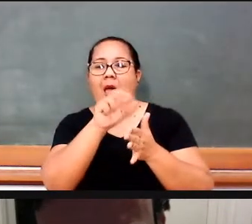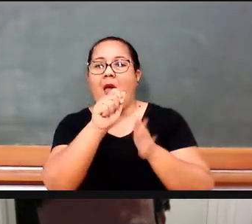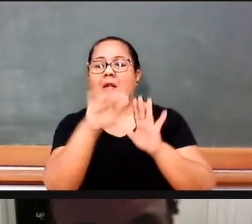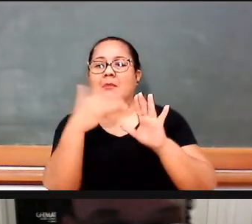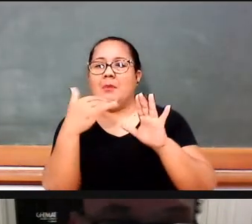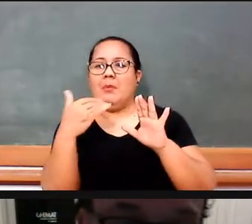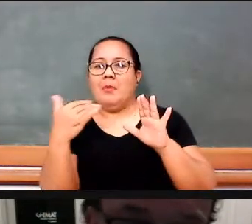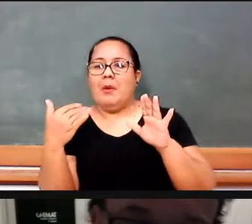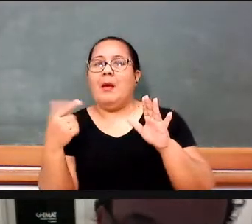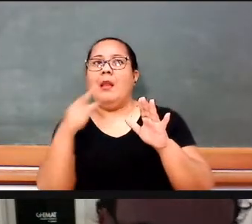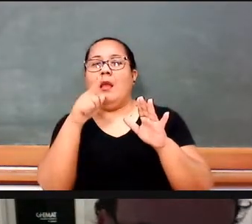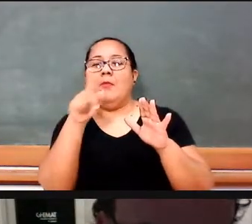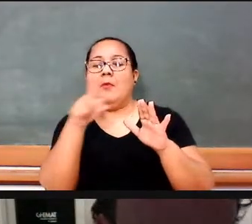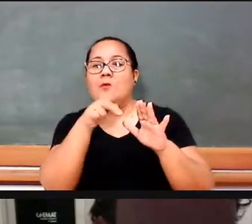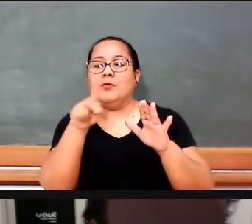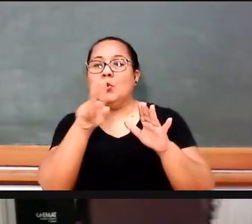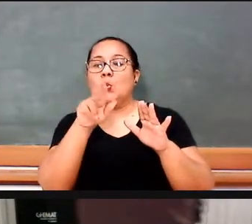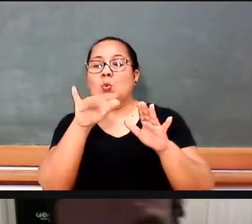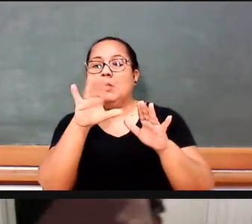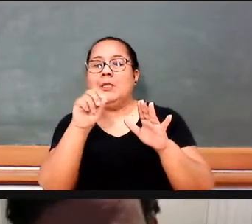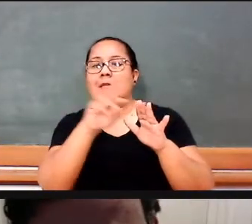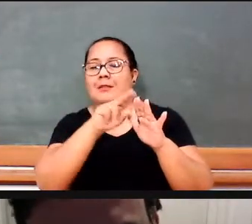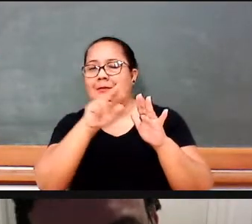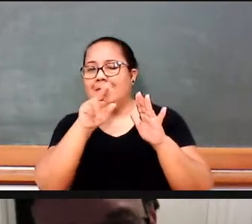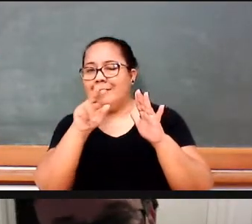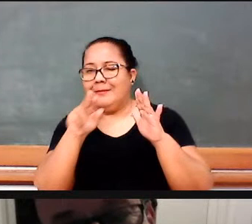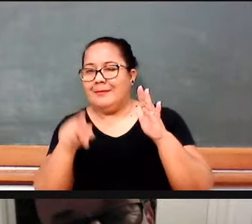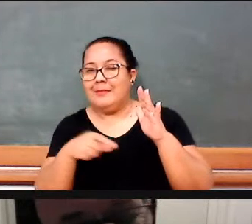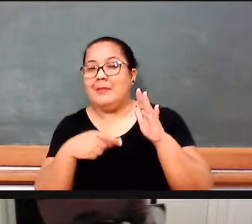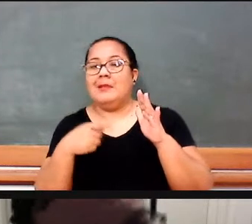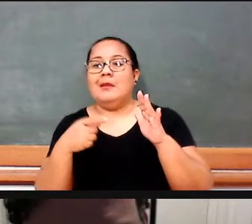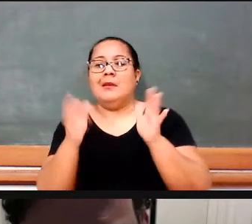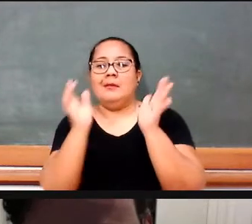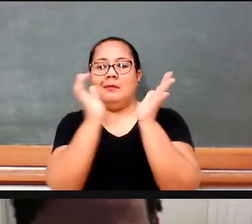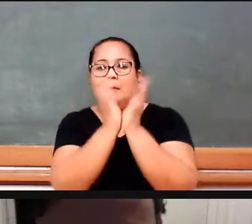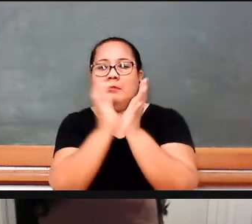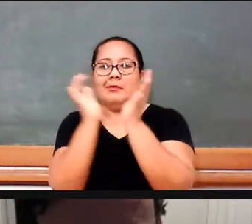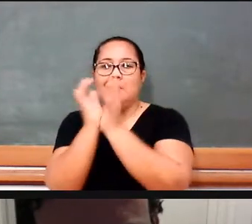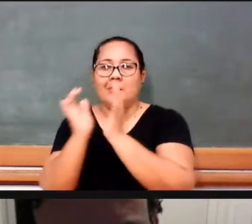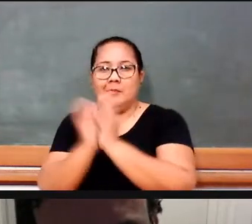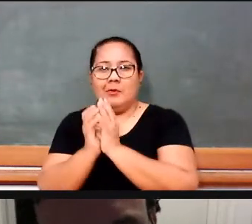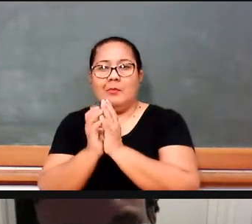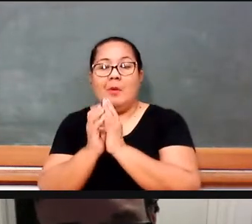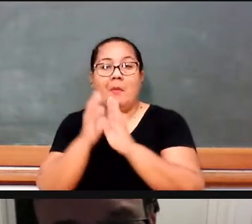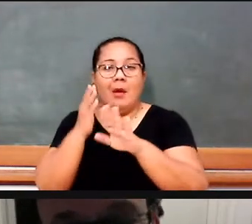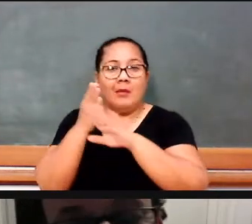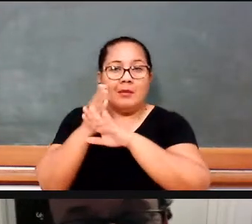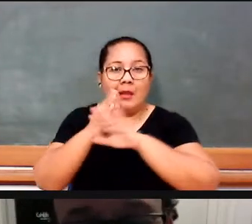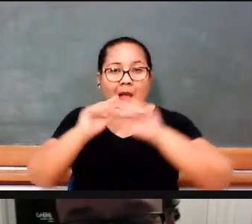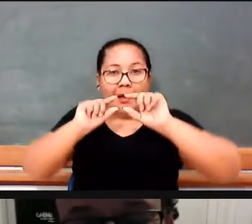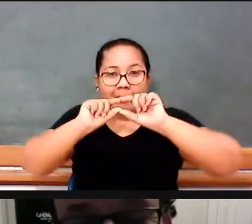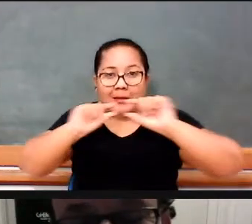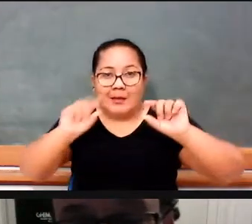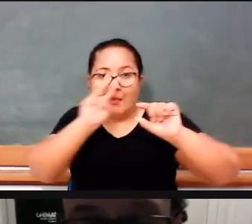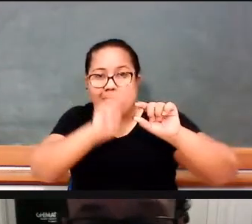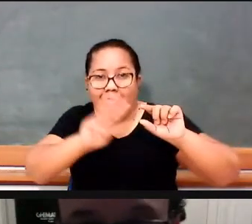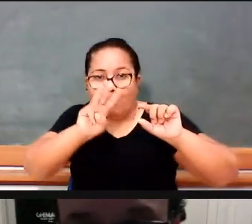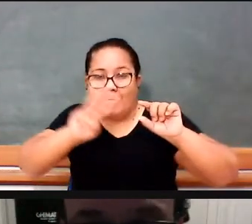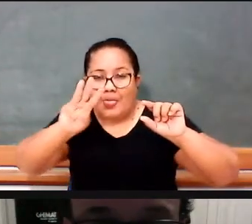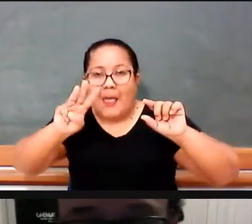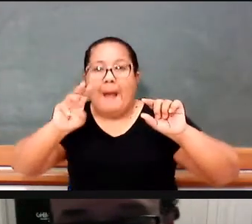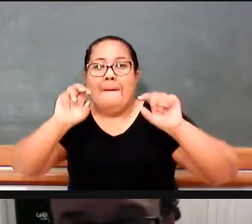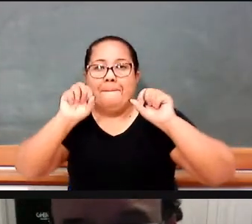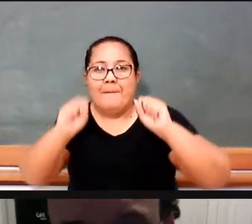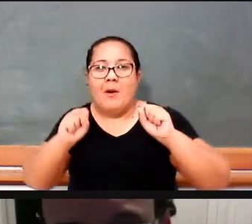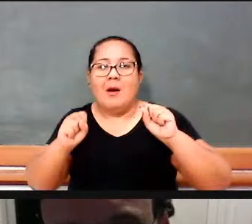da Unique, tem, enfim, tem outros grupos, o do Rio de Janeiro, enfim, o Brasil quase inteiro está aí no site, os